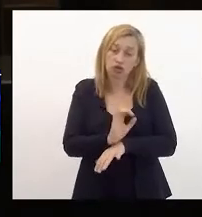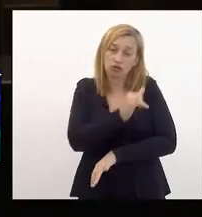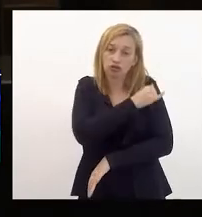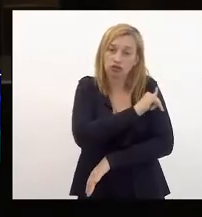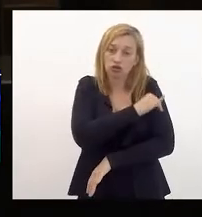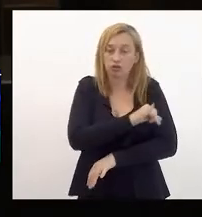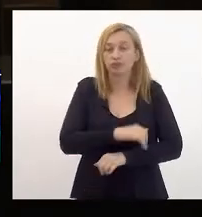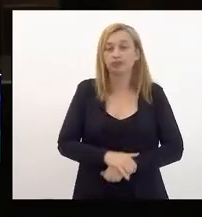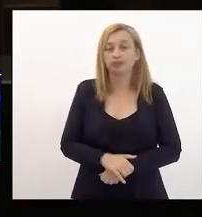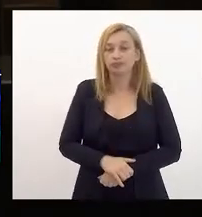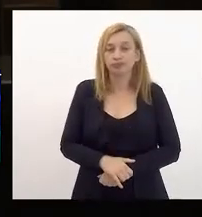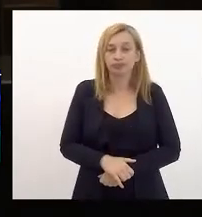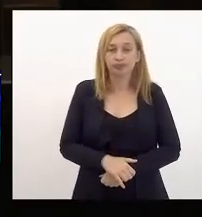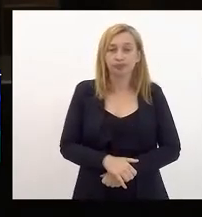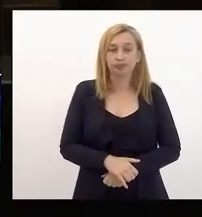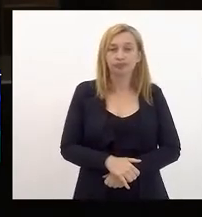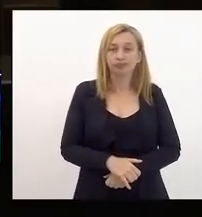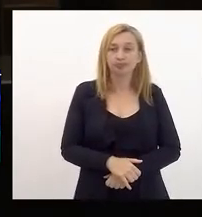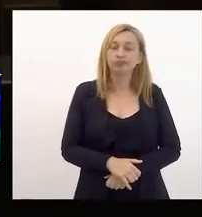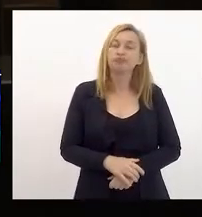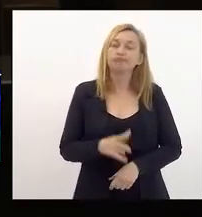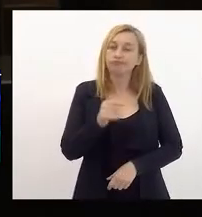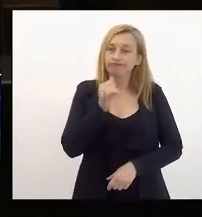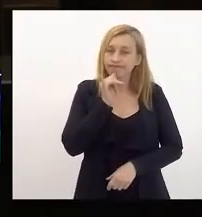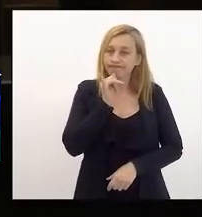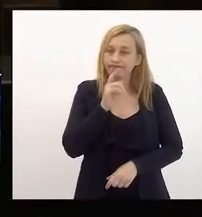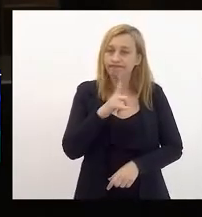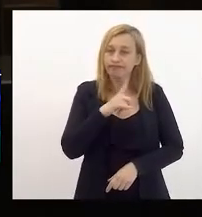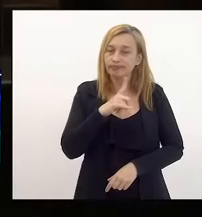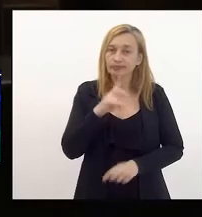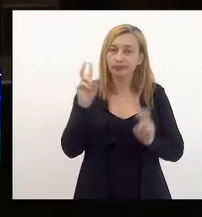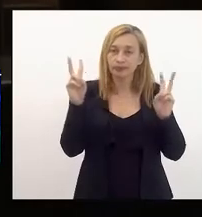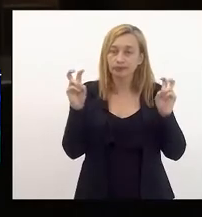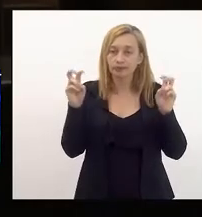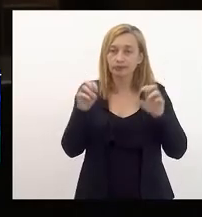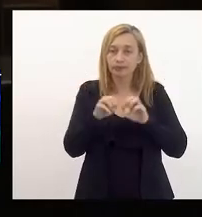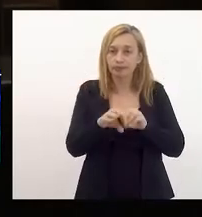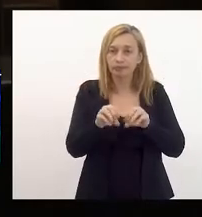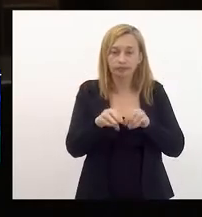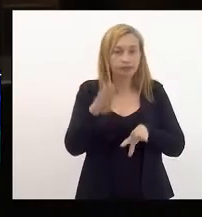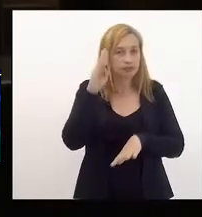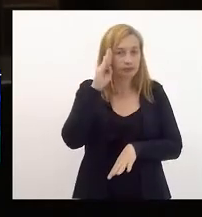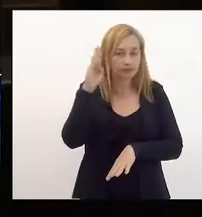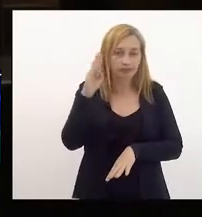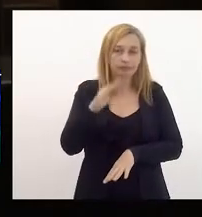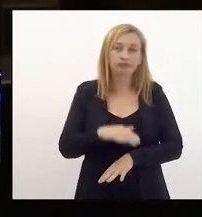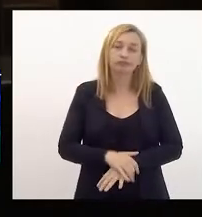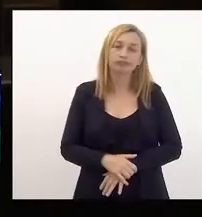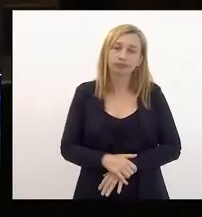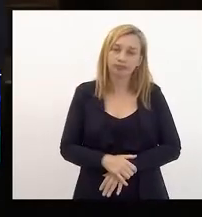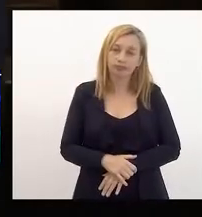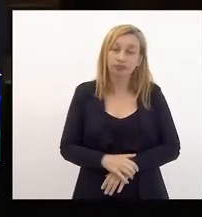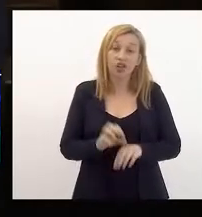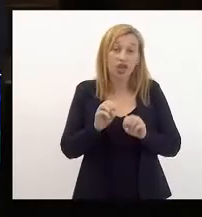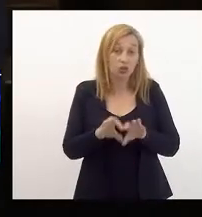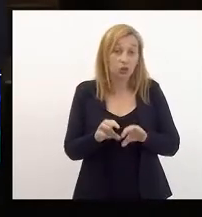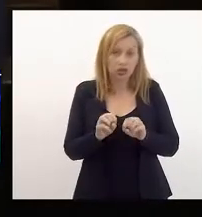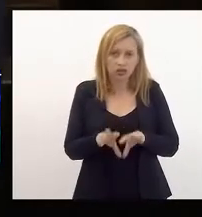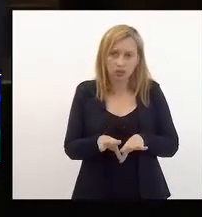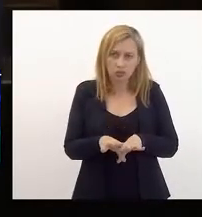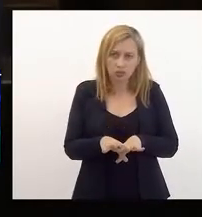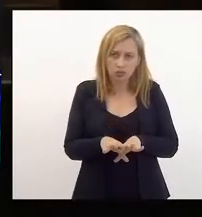Rio de Janeiro. Nós temos, por exemplo, a questão da educação, que é fundamental. Educação,